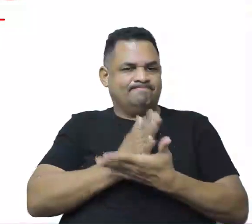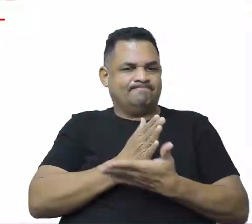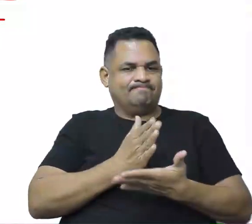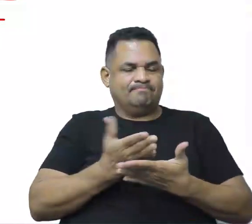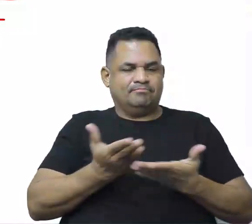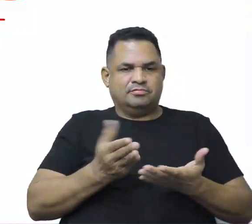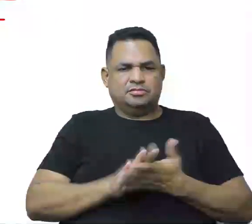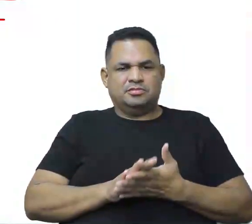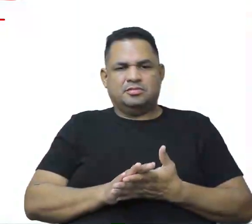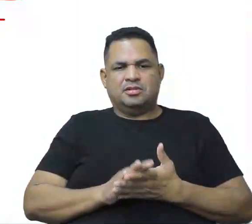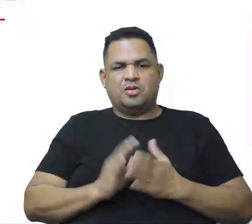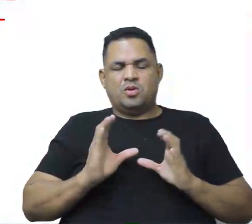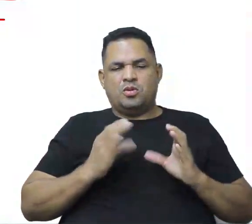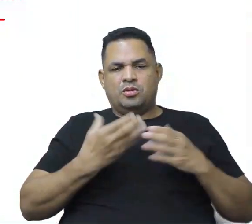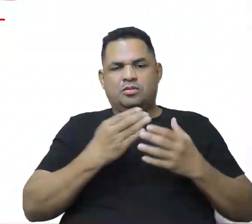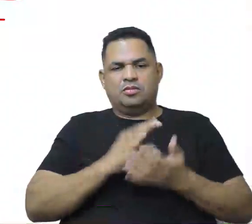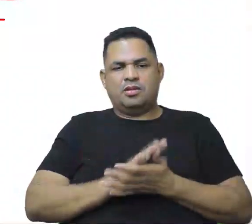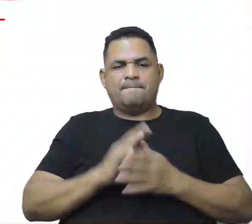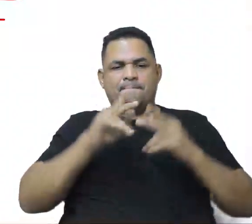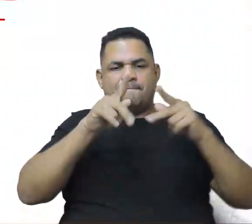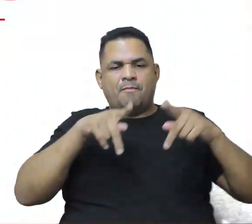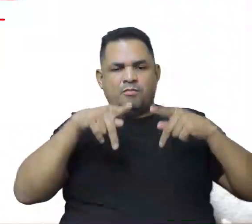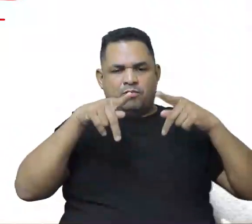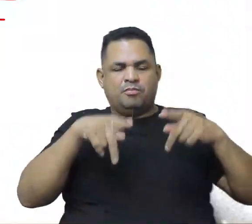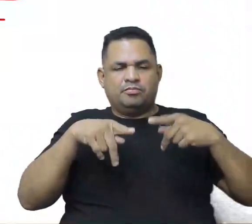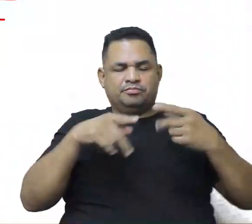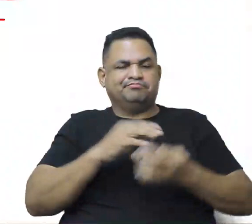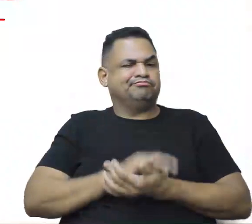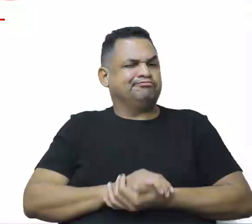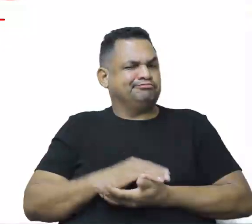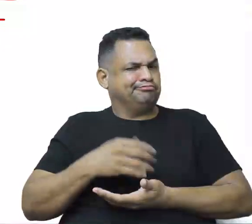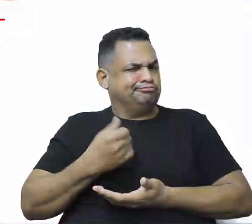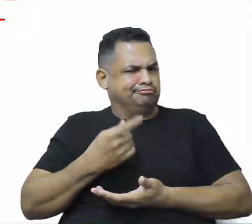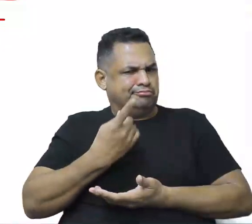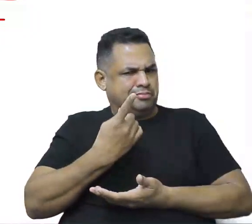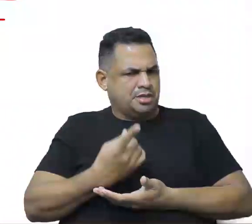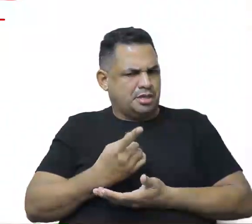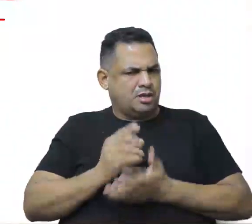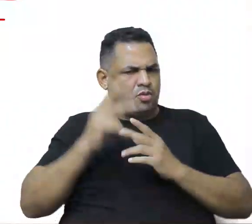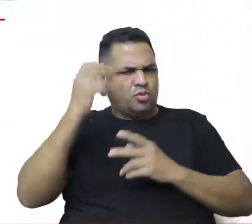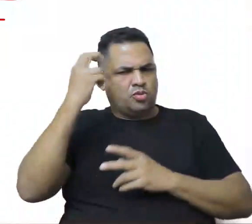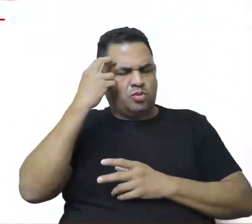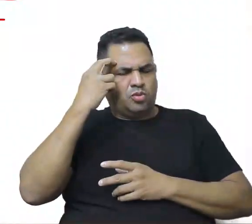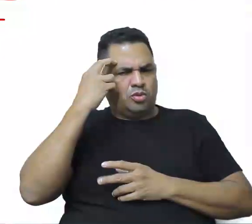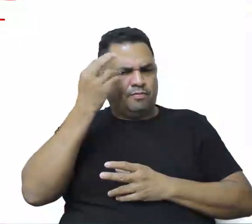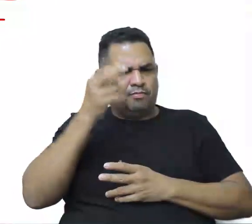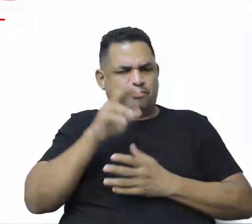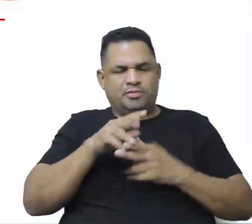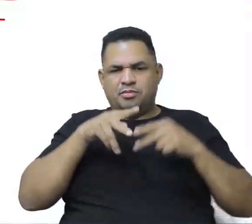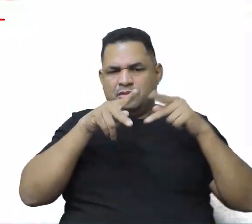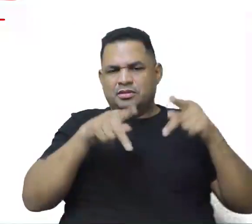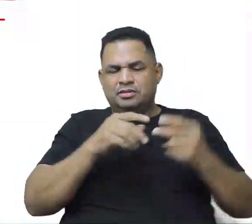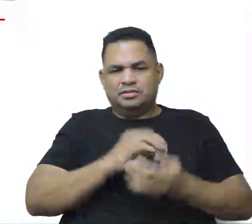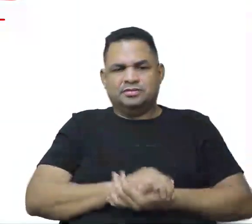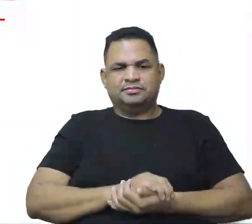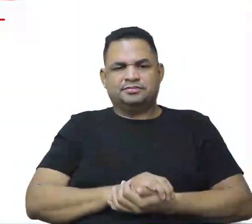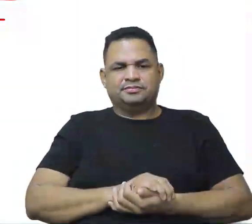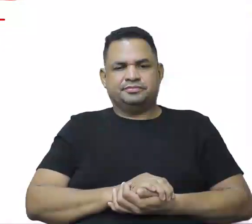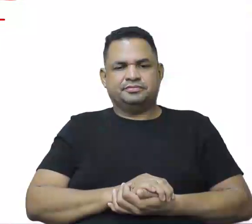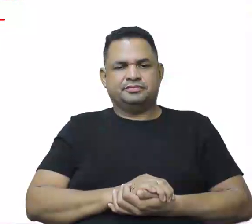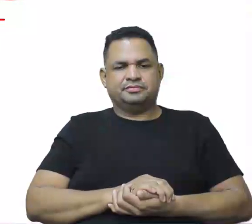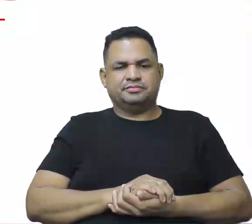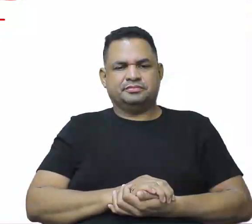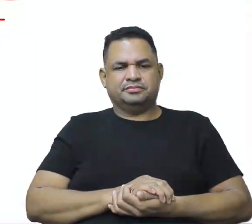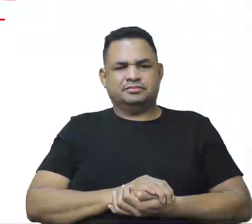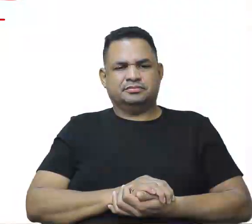classes, né? Cultura popular? será que a cultura popular faz tudo isso aqui? Não, né, gente? A erudita também